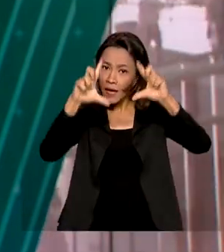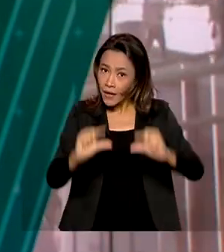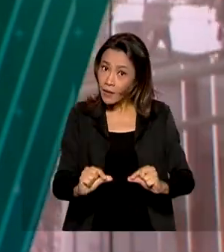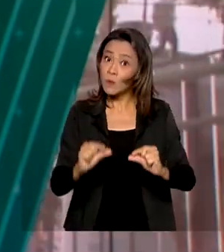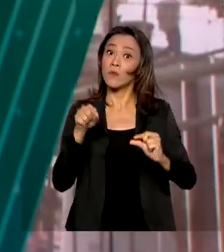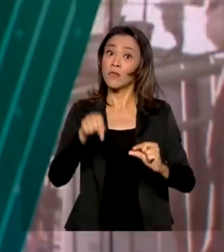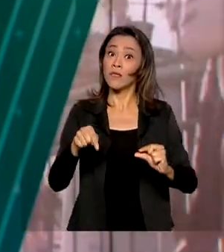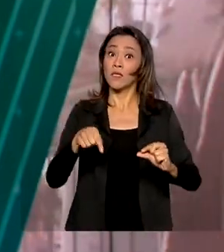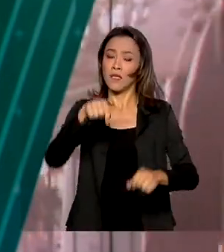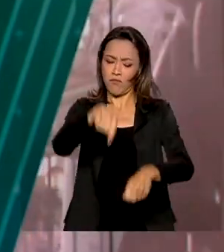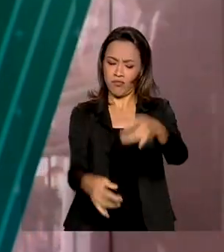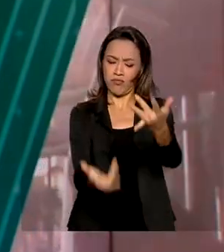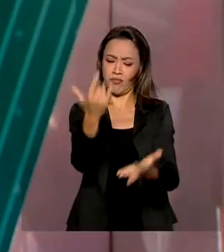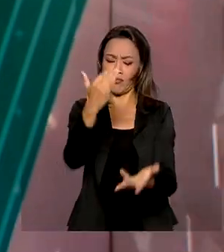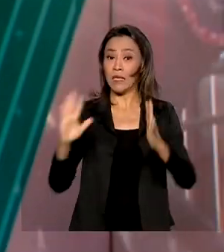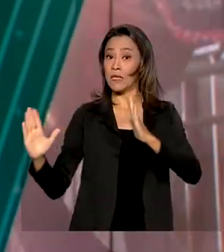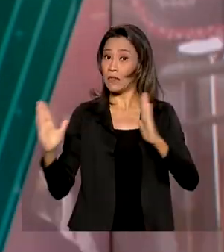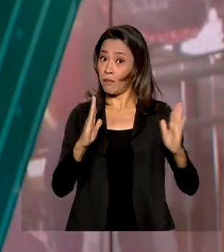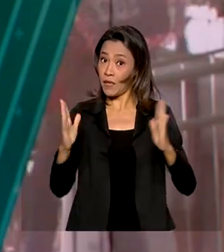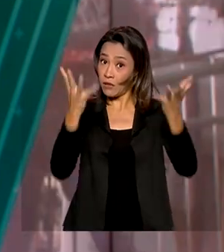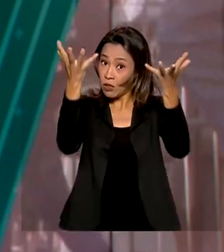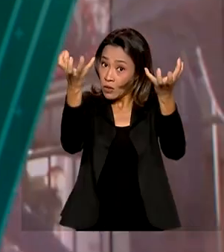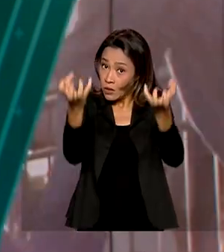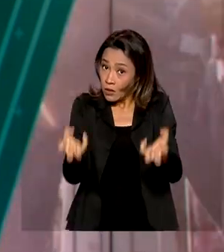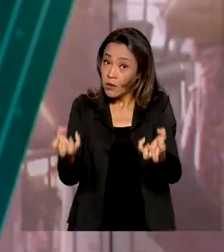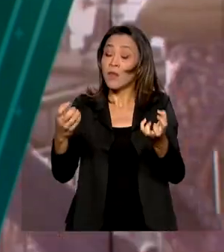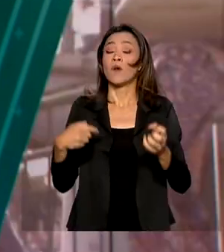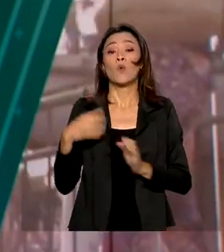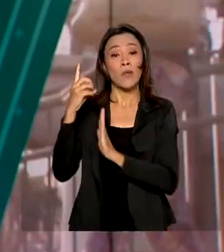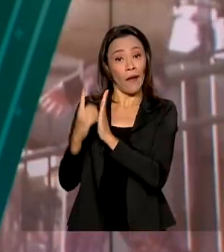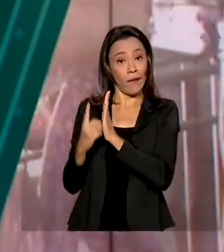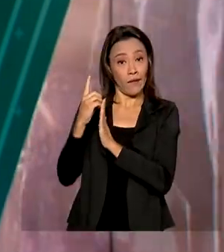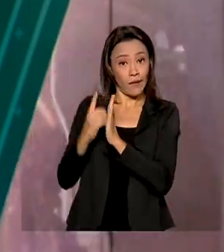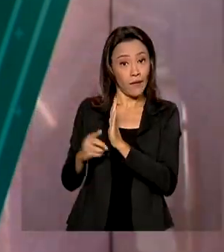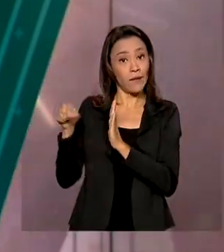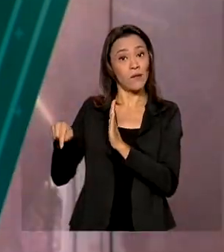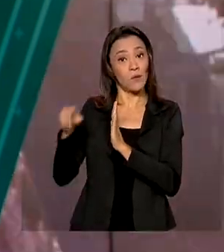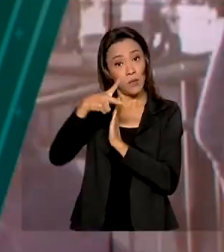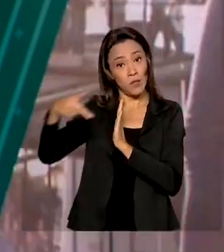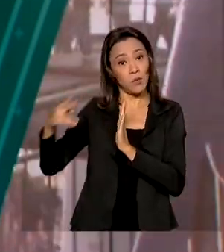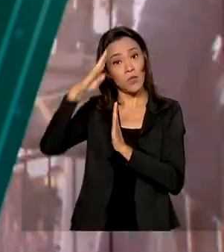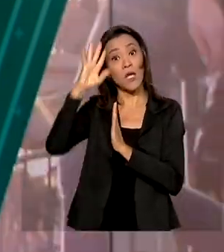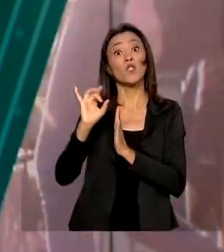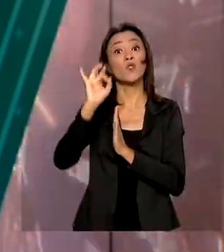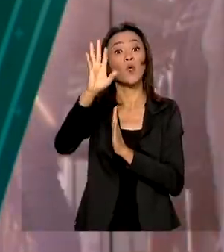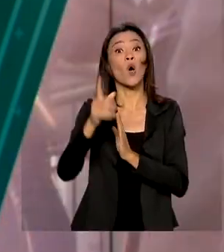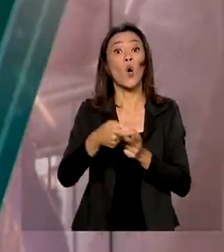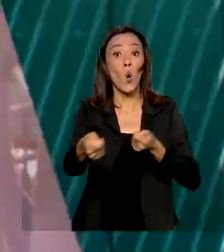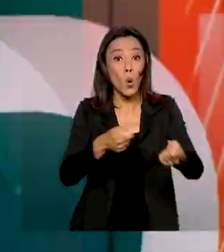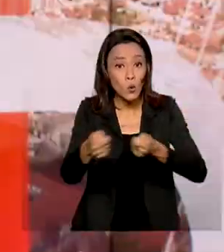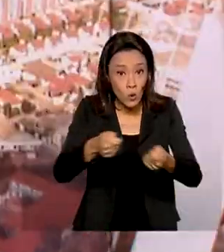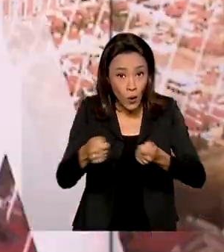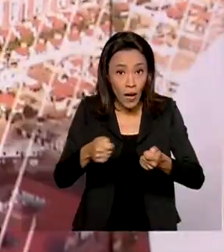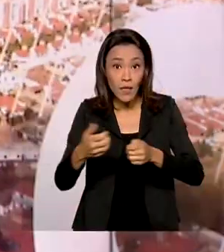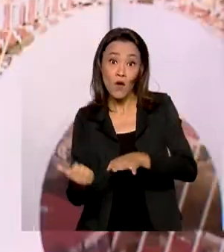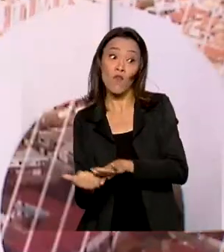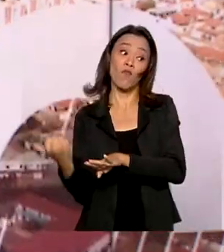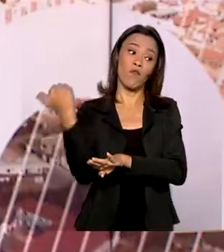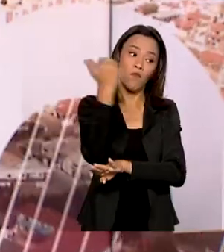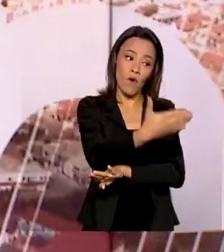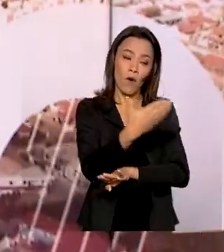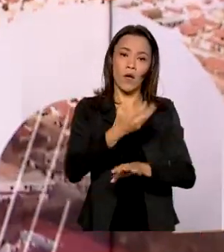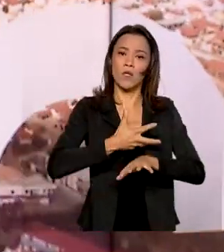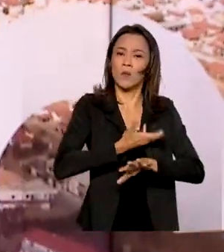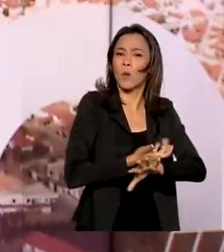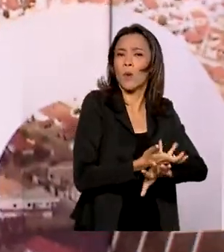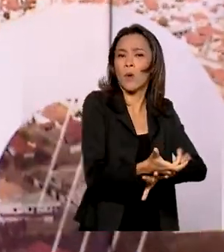período da seca. O decreto do presidente Jair Bolsonaro autoriza somente as queimadas controladas em áreas fora da Amazônia e do Pantanal,